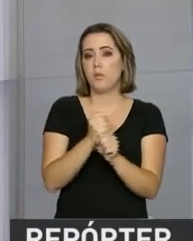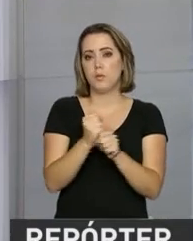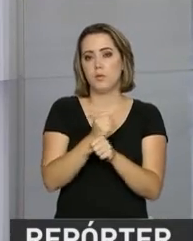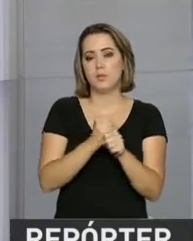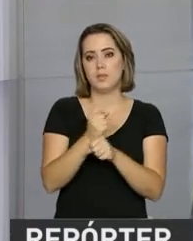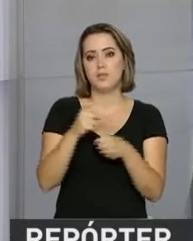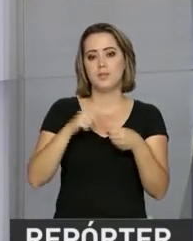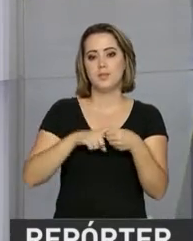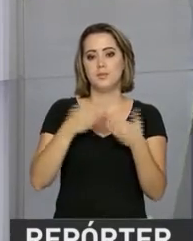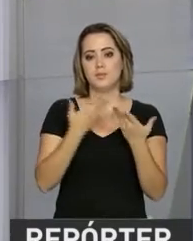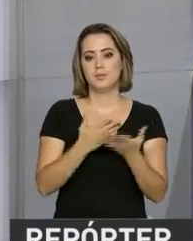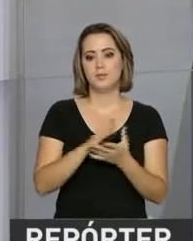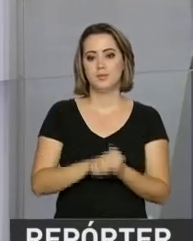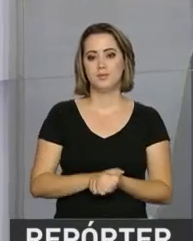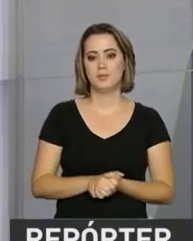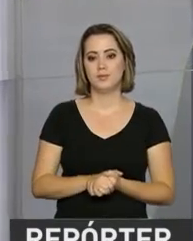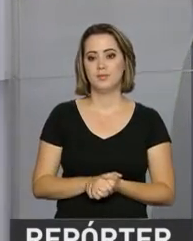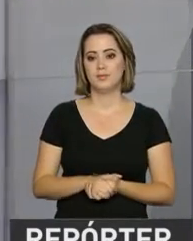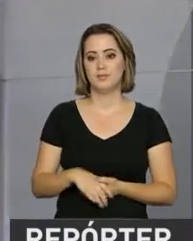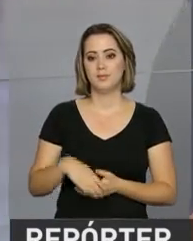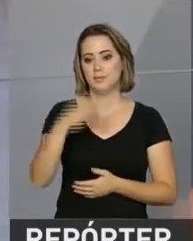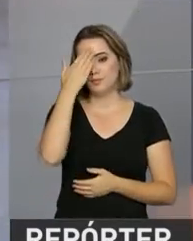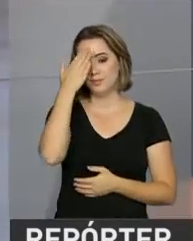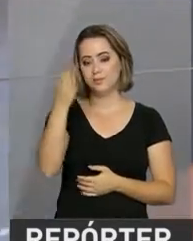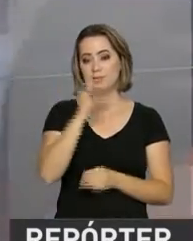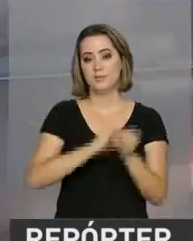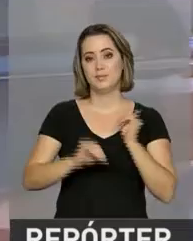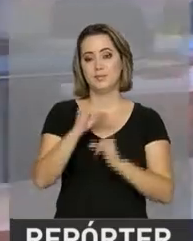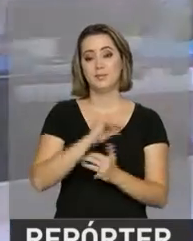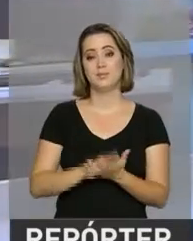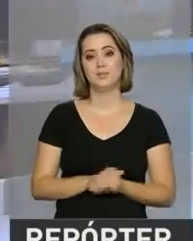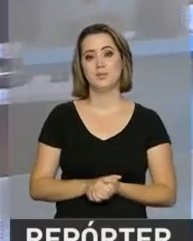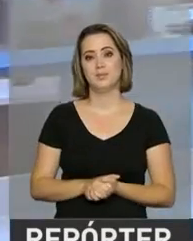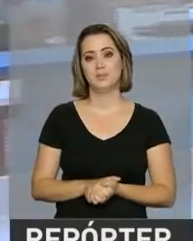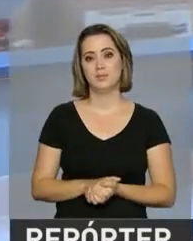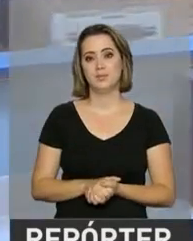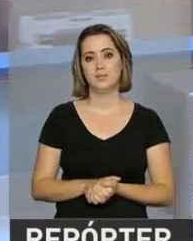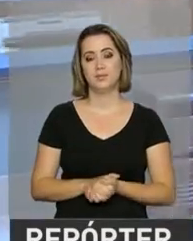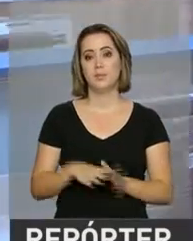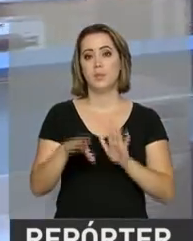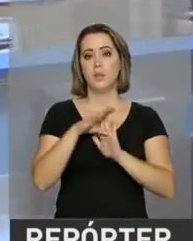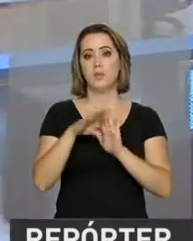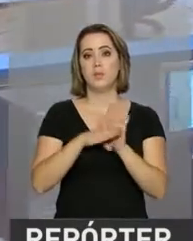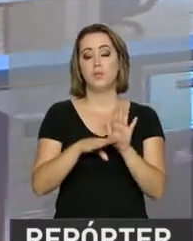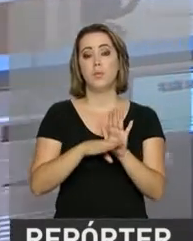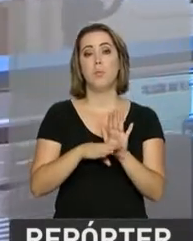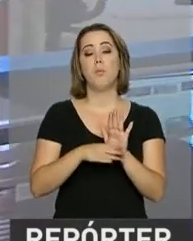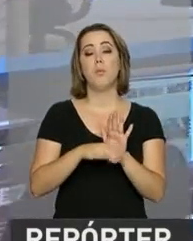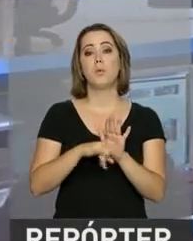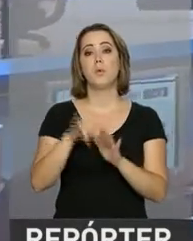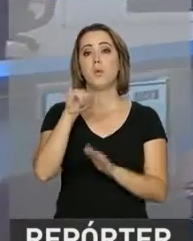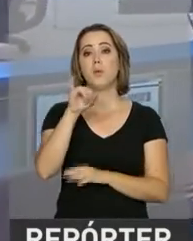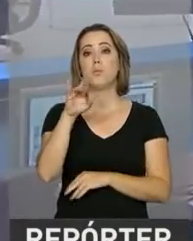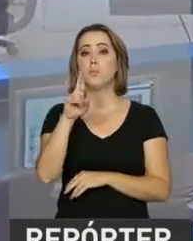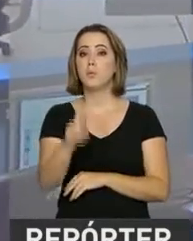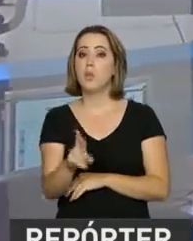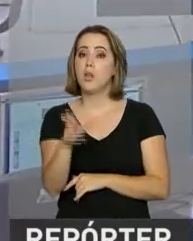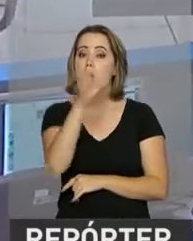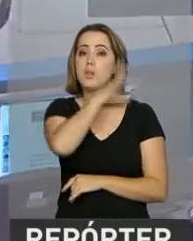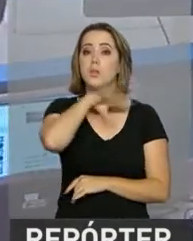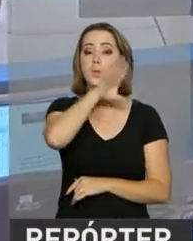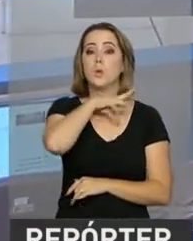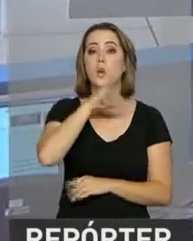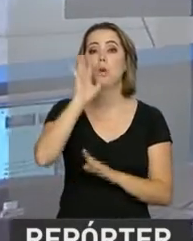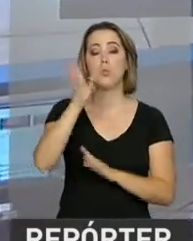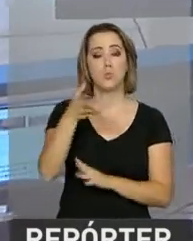Voltamos com você aí no estúdio. Tá certo, Luana. Obrigado pelas informações. E o programa gerador da Declaração do Imposto de Renda 2017